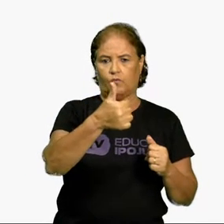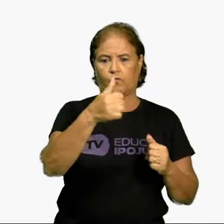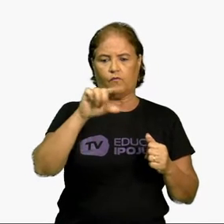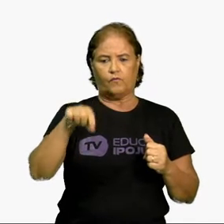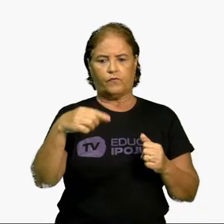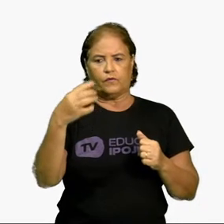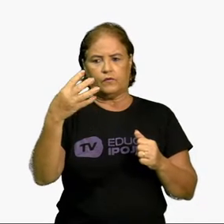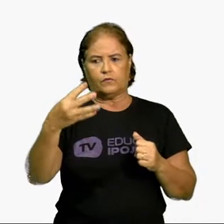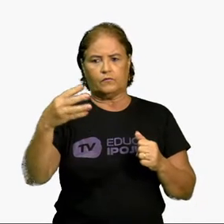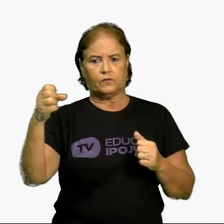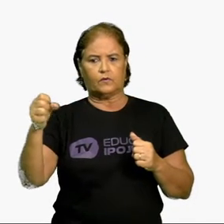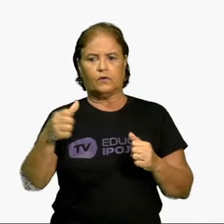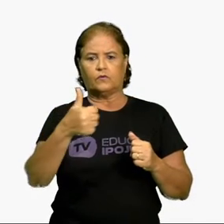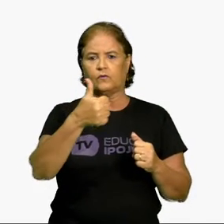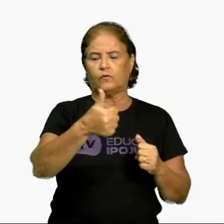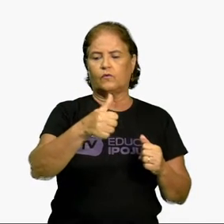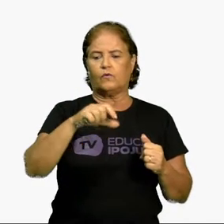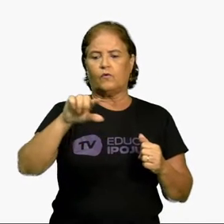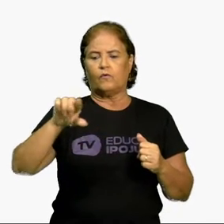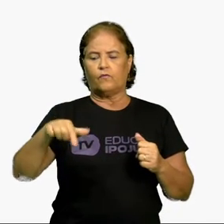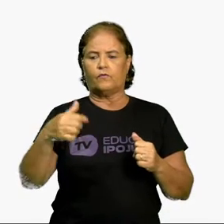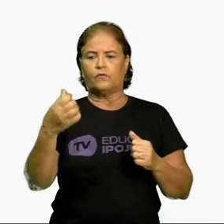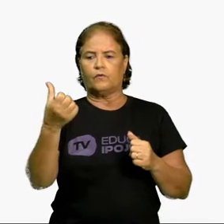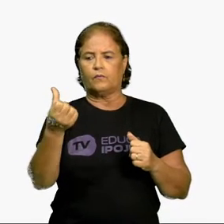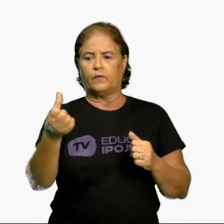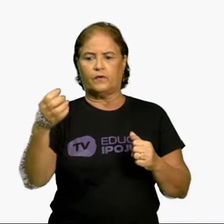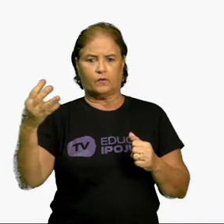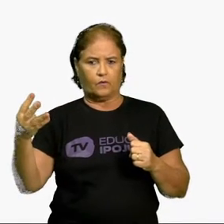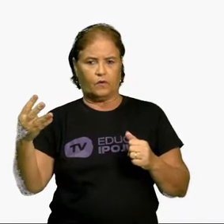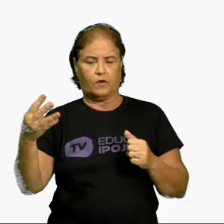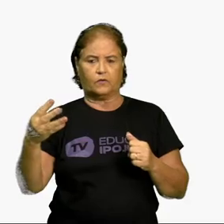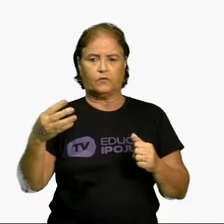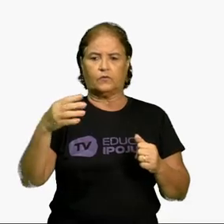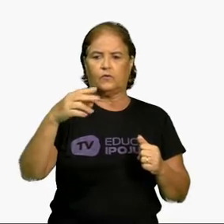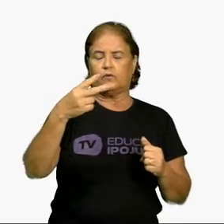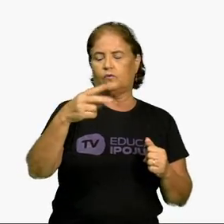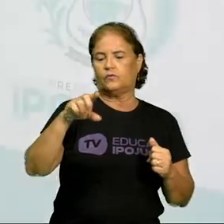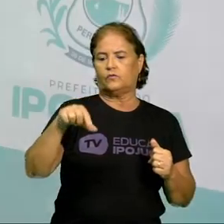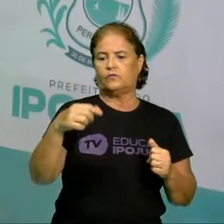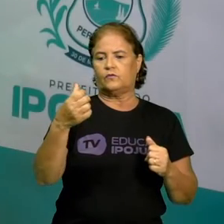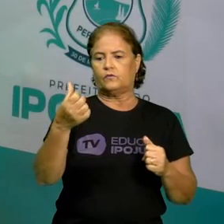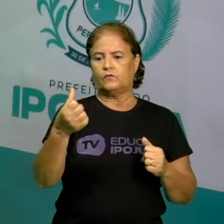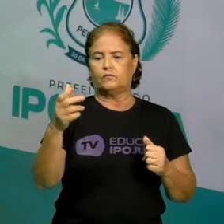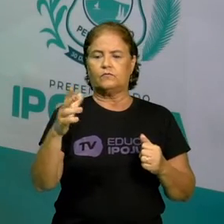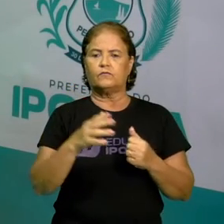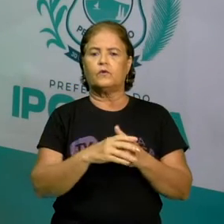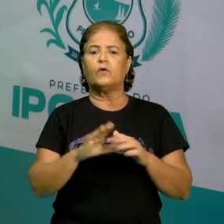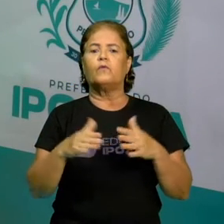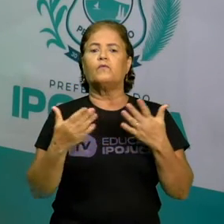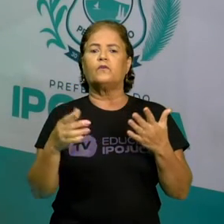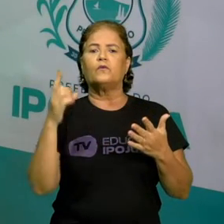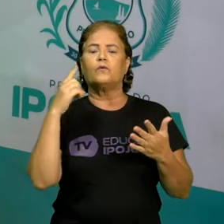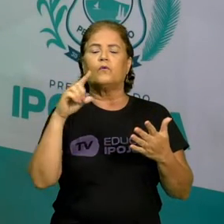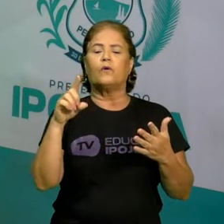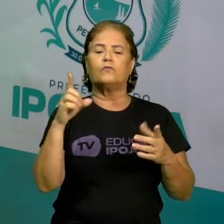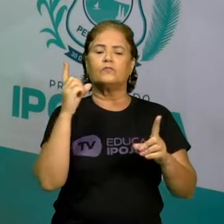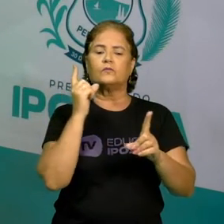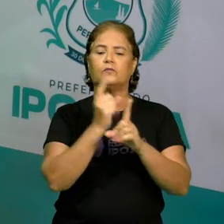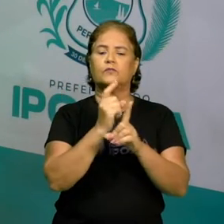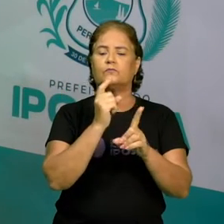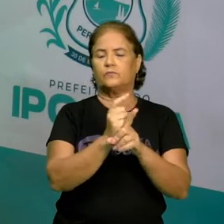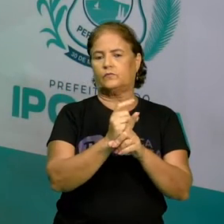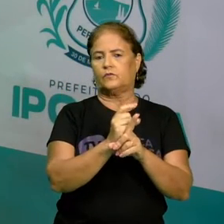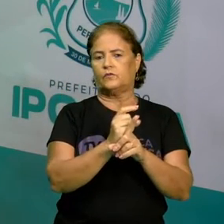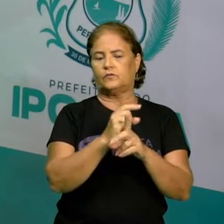1,96, 2,25. Você já viu qual é que chega mais próximo da